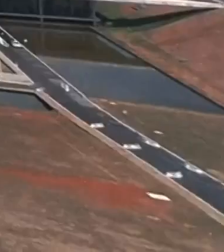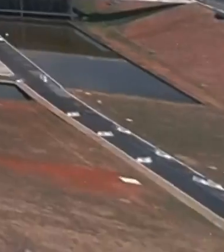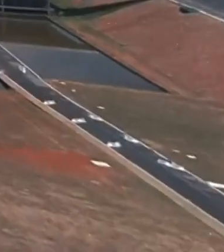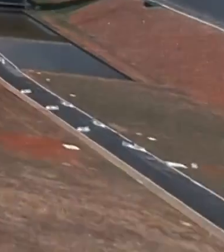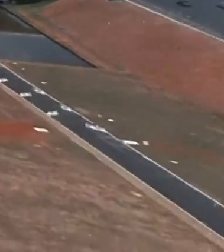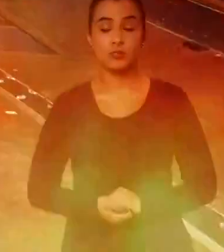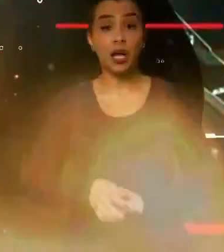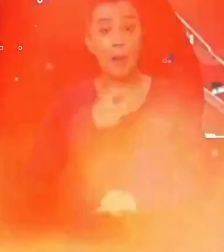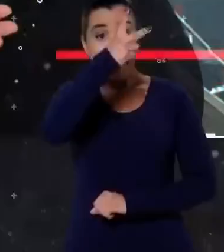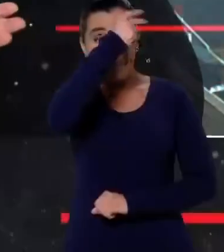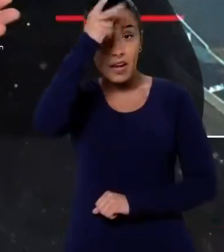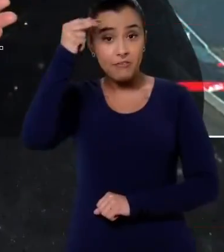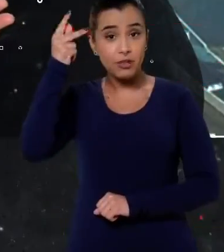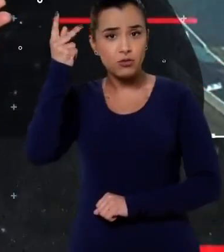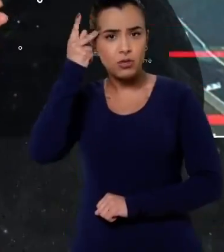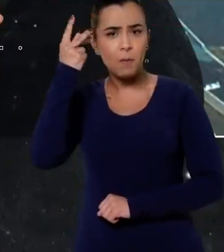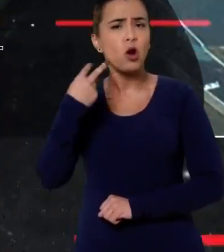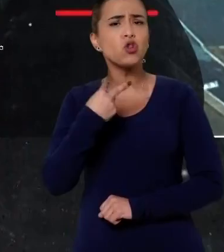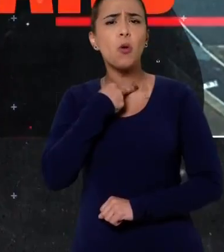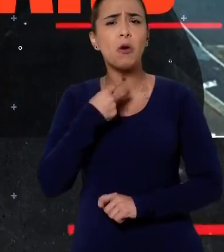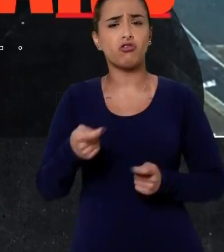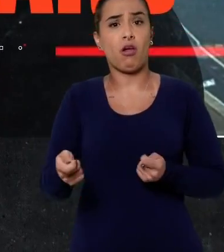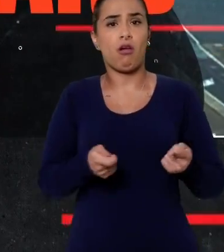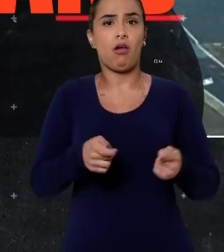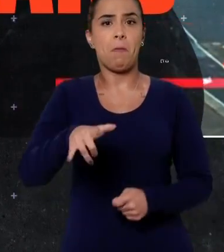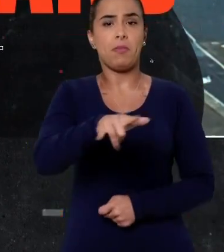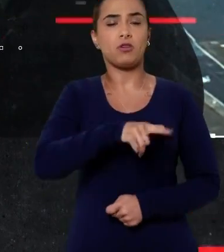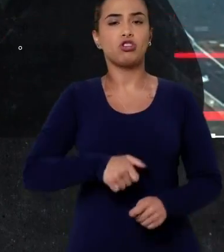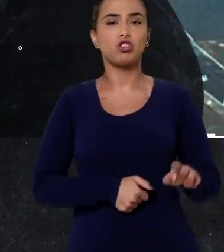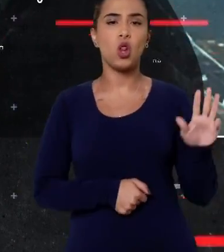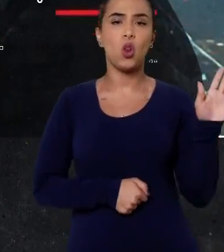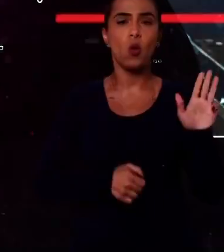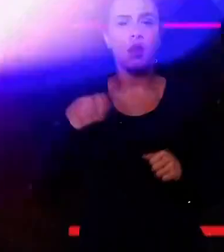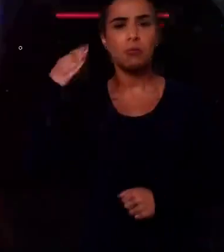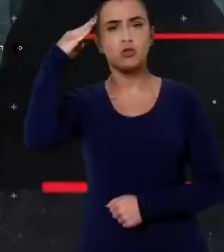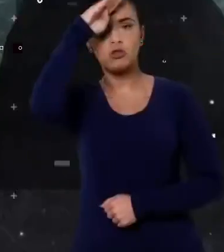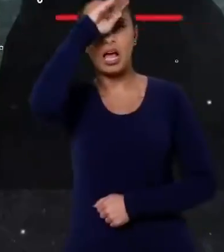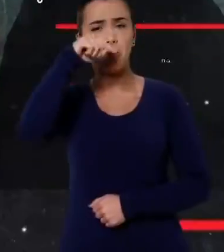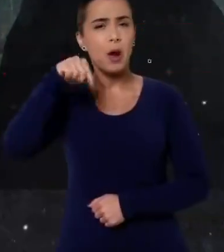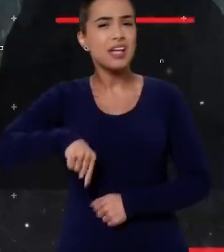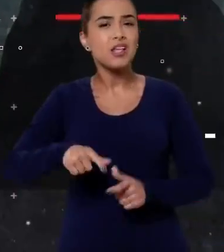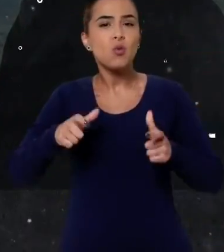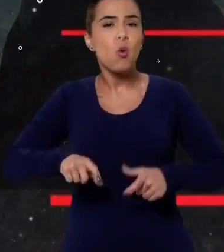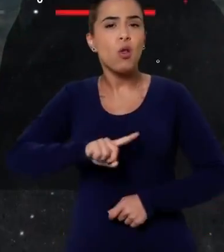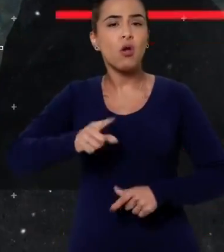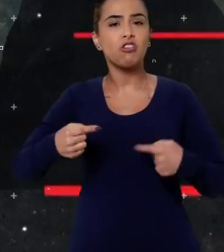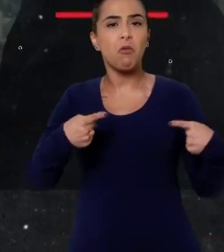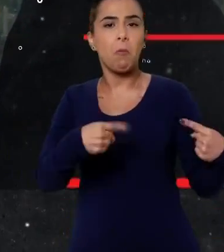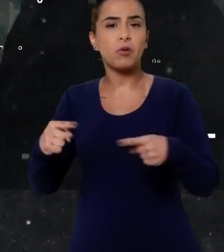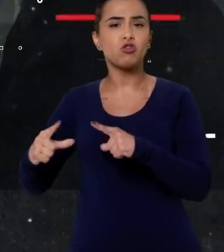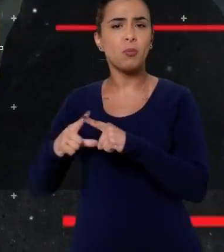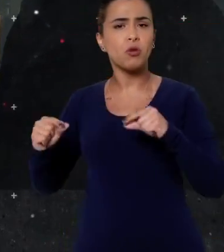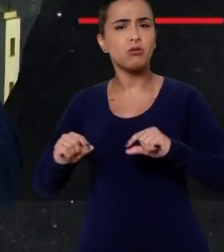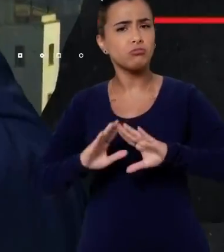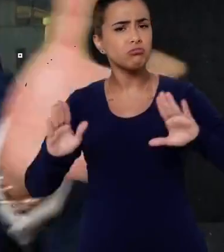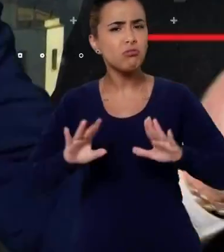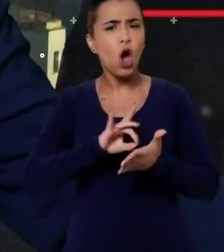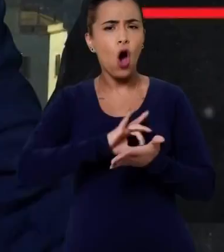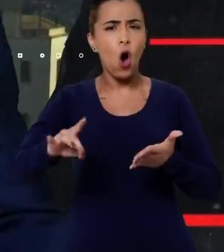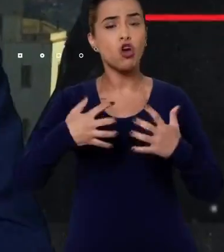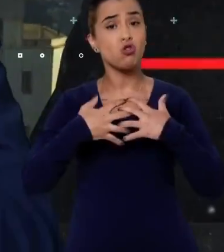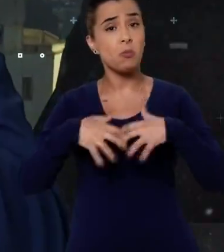Obrigado. O prefeito de São Paulo não pode ser balionete de Bolsonaro nem de Lula. Aqui não é terra para a guerra política de Brasília.